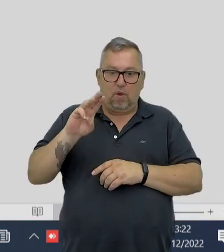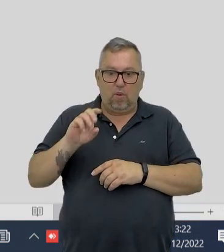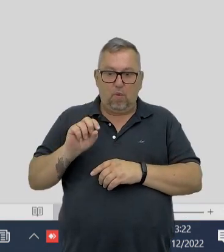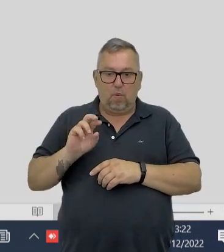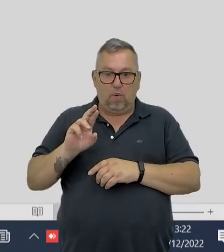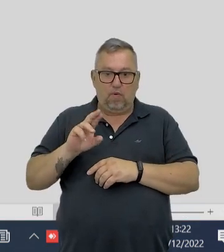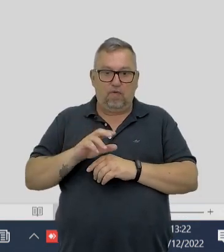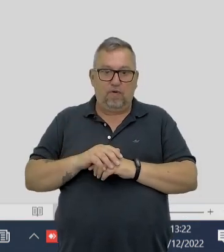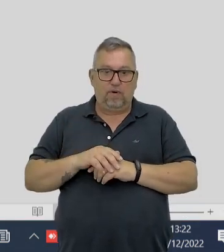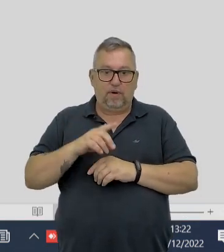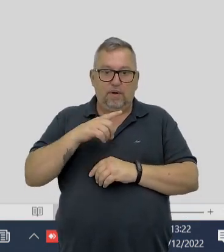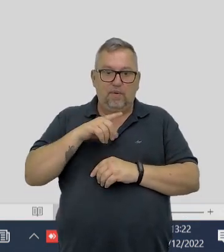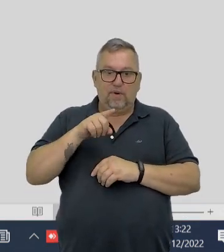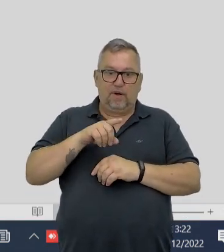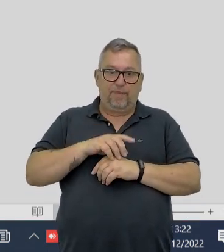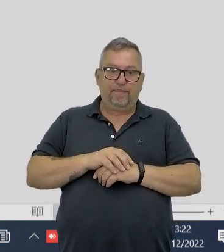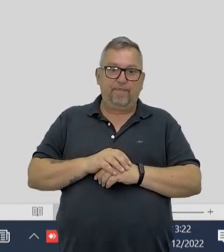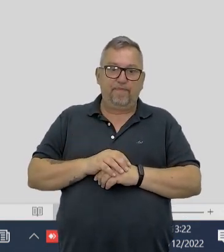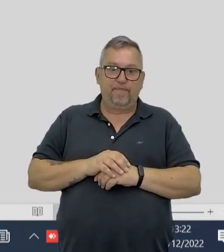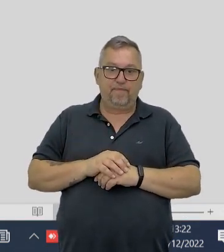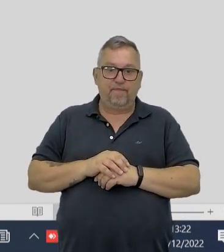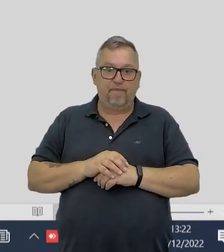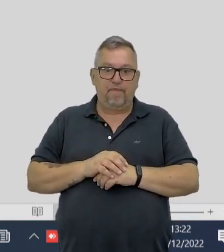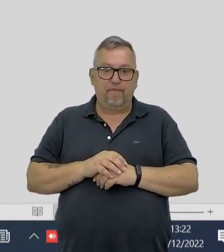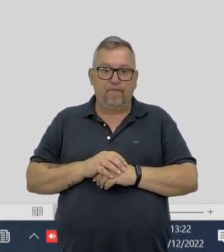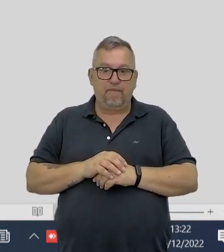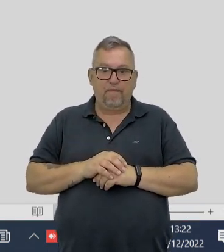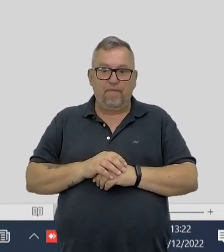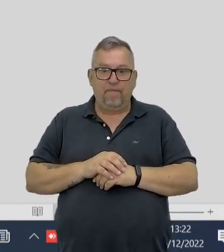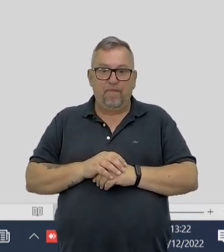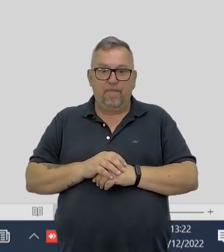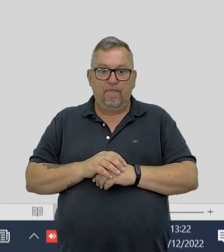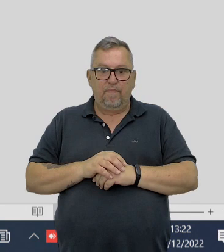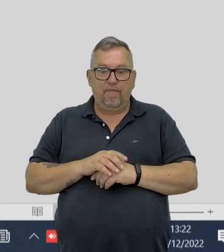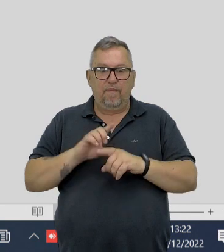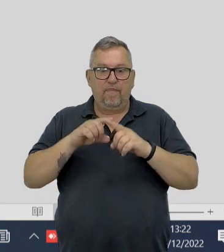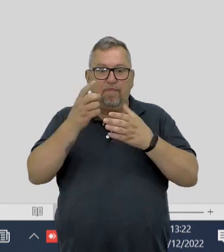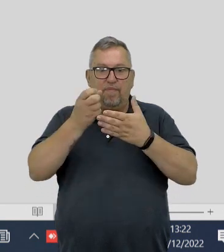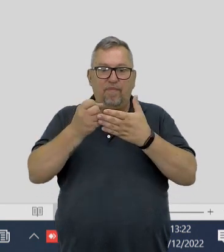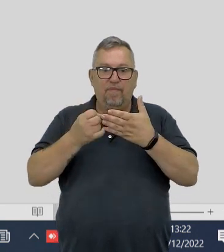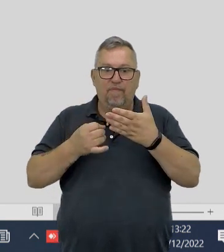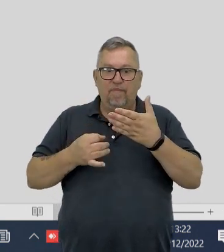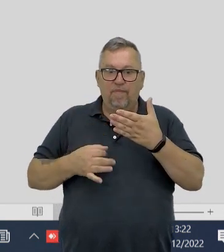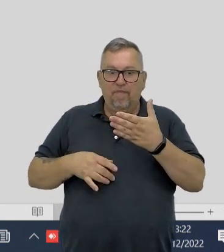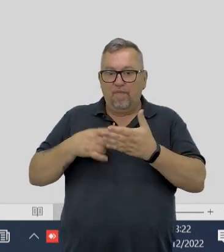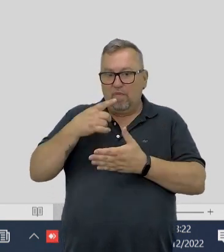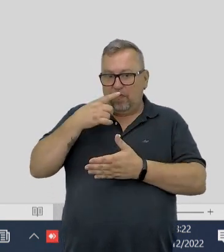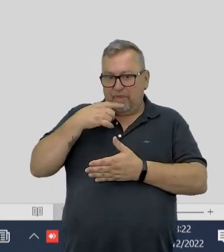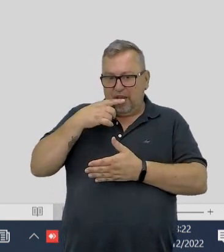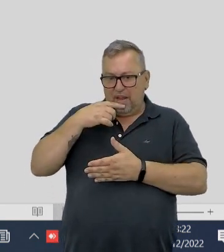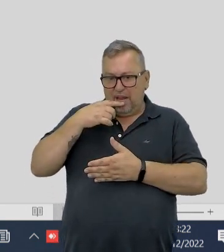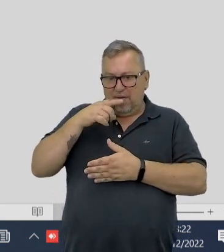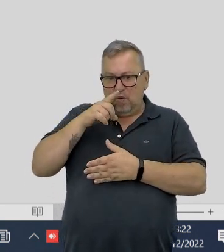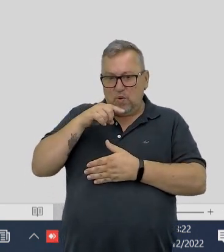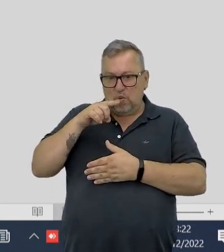onde eu tenho escrito esse comando, tá? O comando está todo escritinho, ele tem algumas linhas vermelhas mostrando, porque o Word